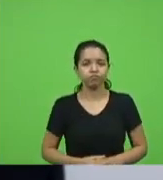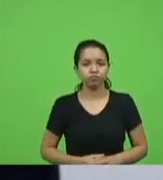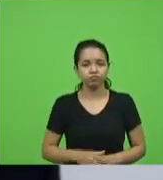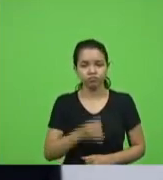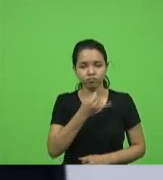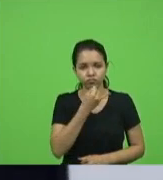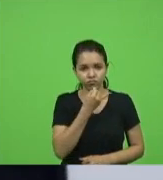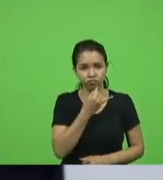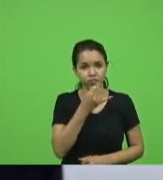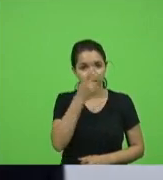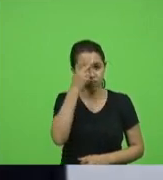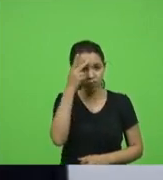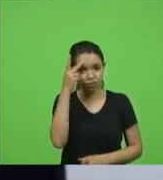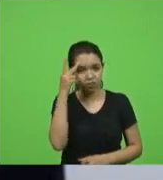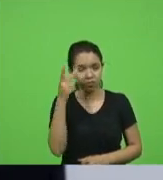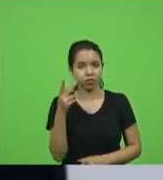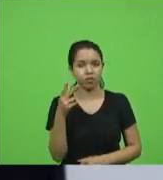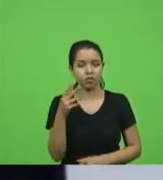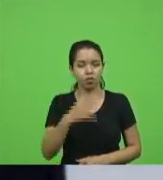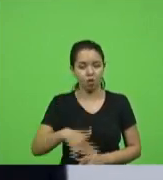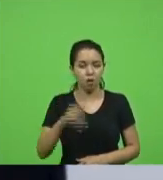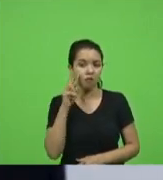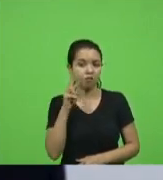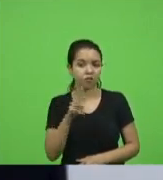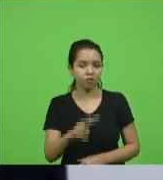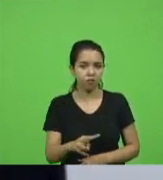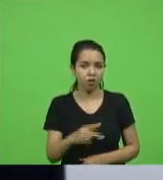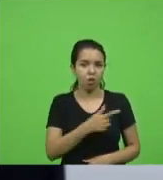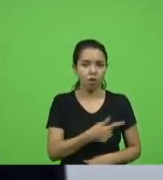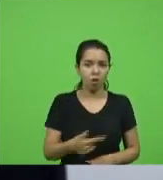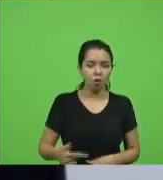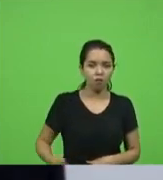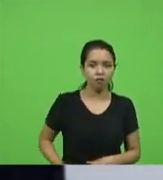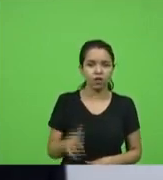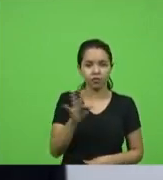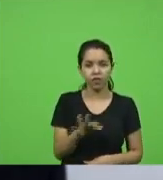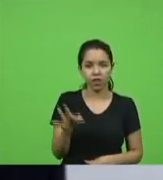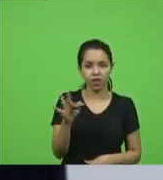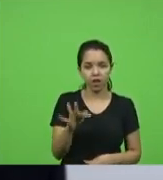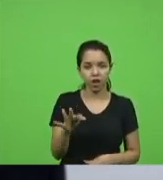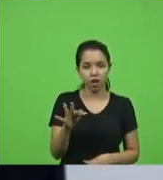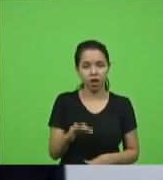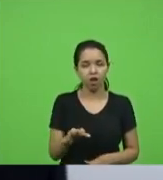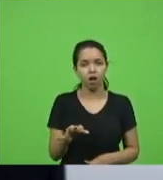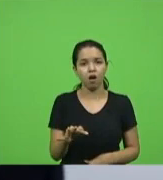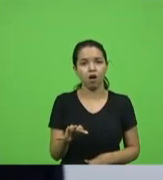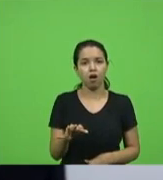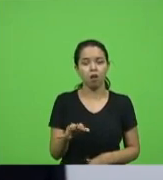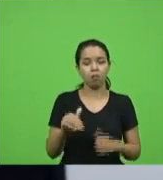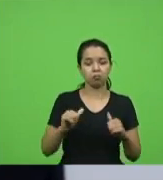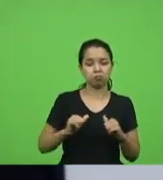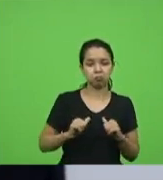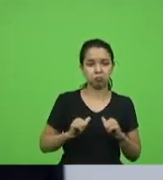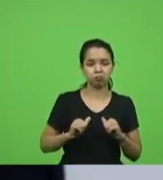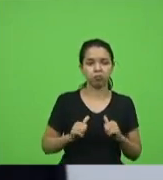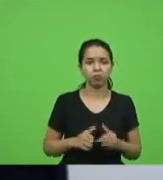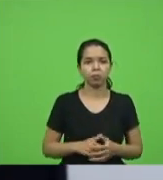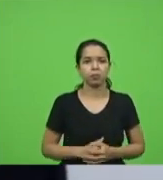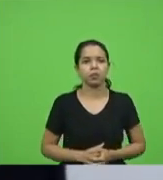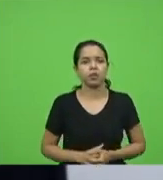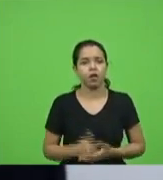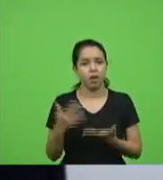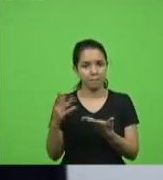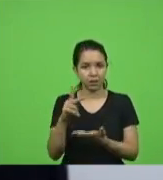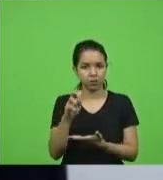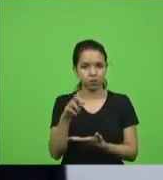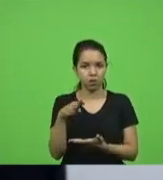inércia do governo federal Pazuello diz que vem sexta-feira a Xancherê Chapecó